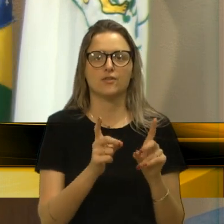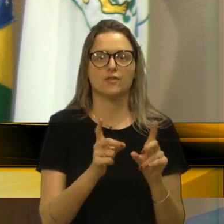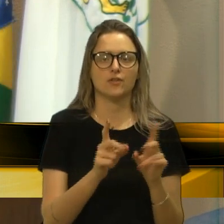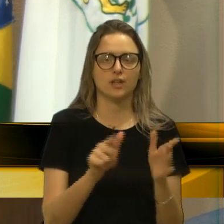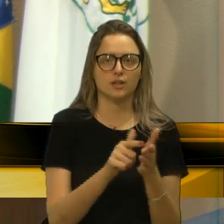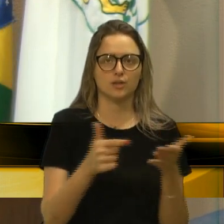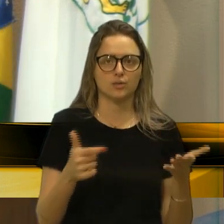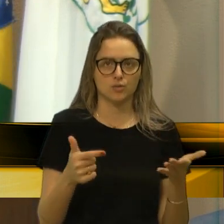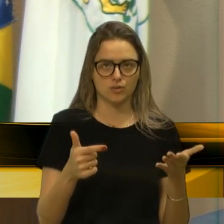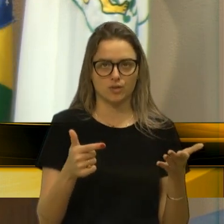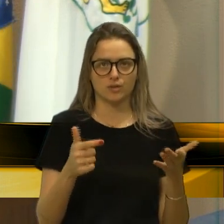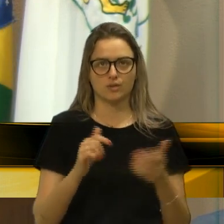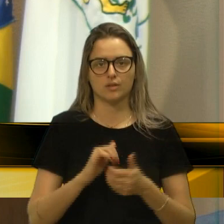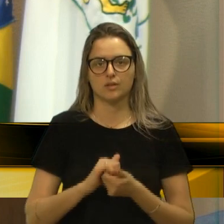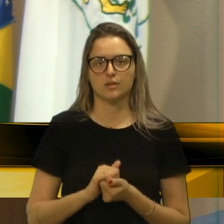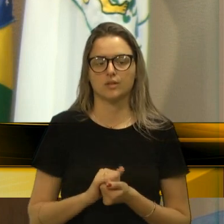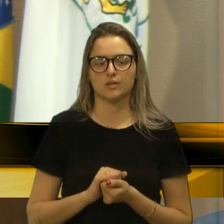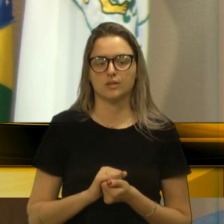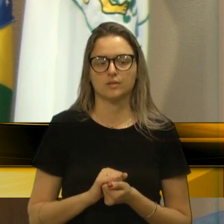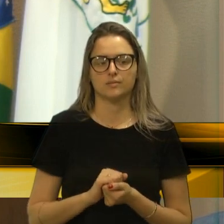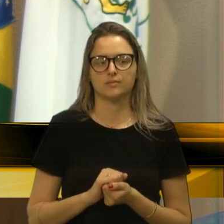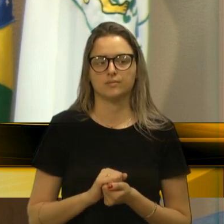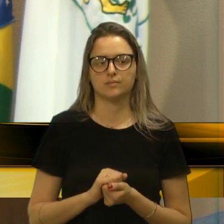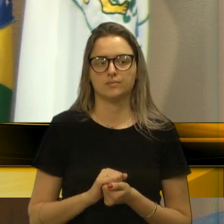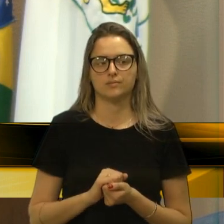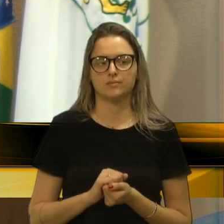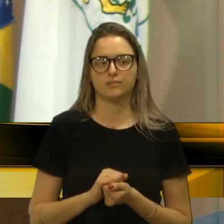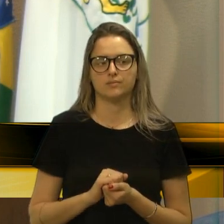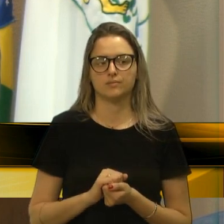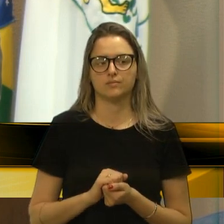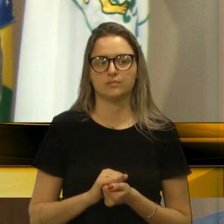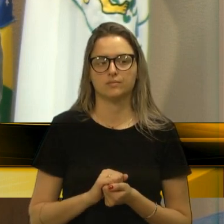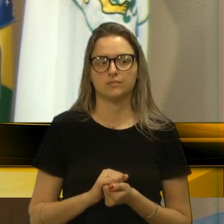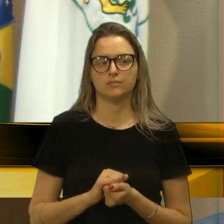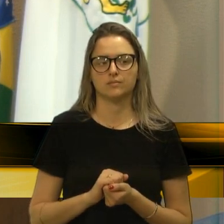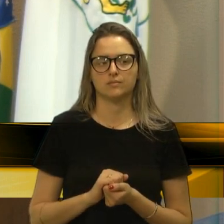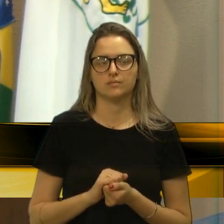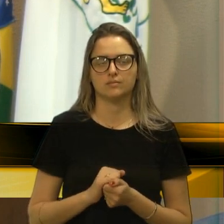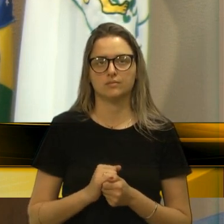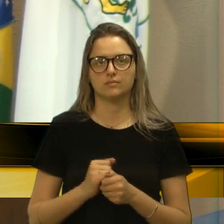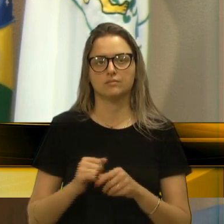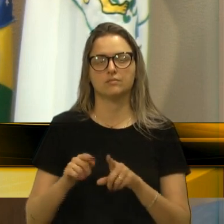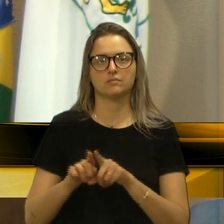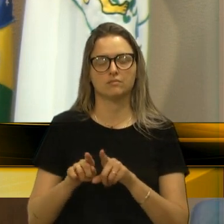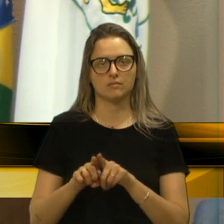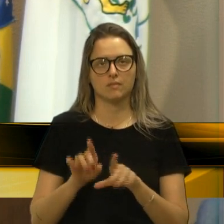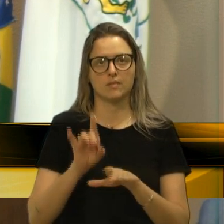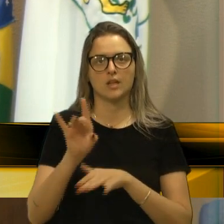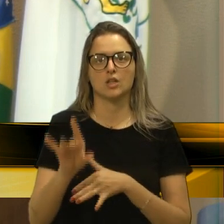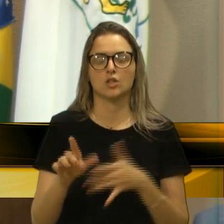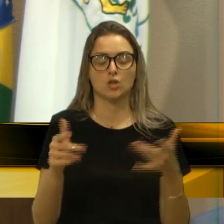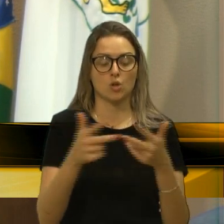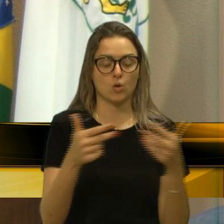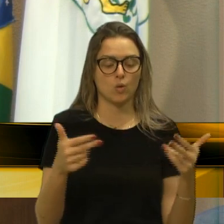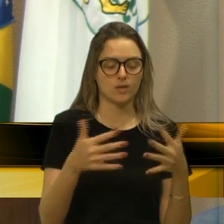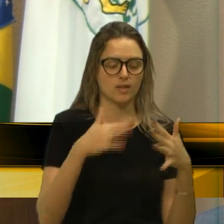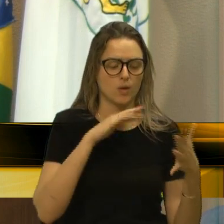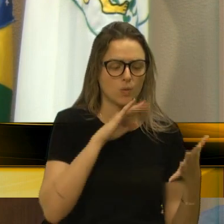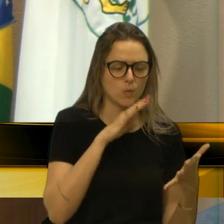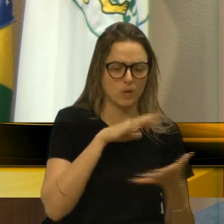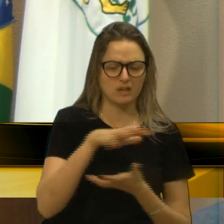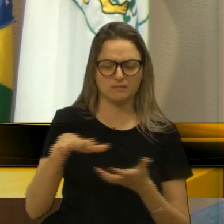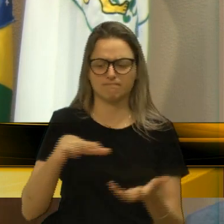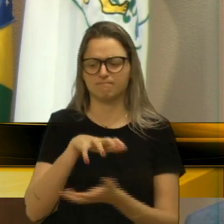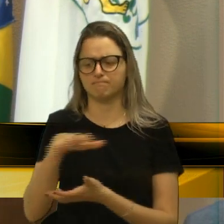Não vem de jornal. Notícia boa não vem de jornal. Só desgraça, tragédia, confusão,